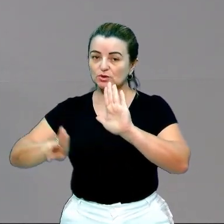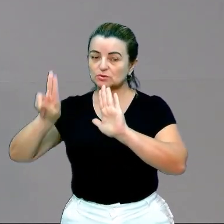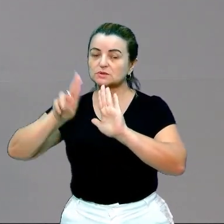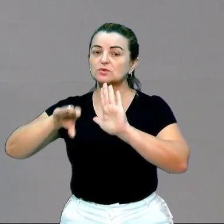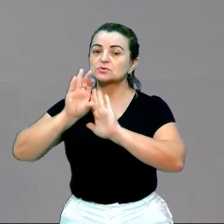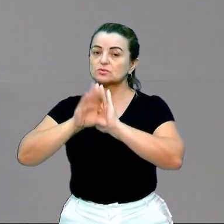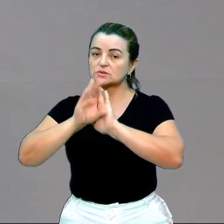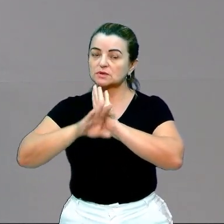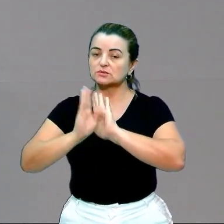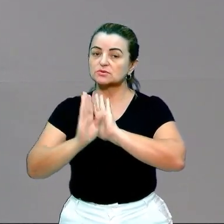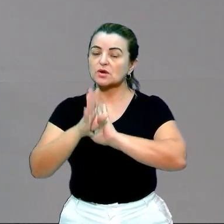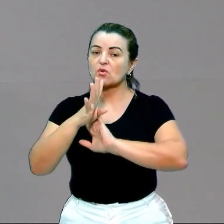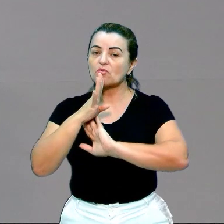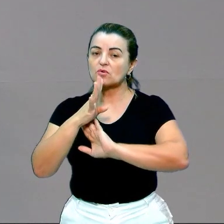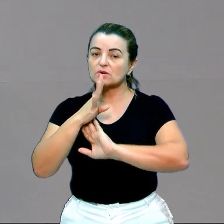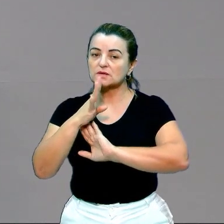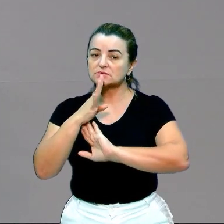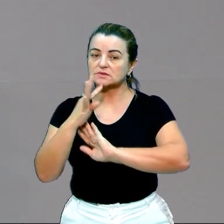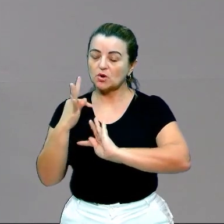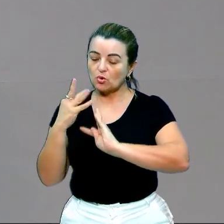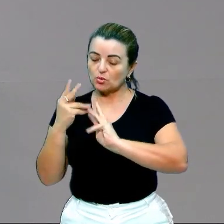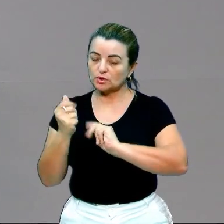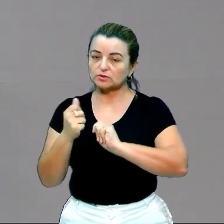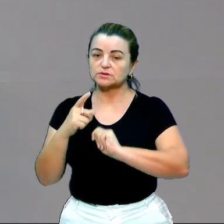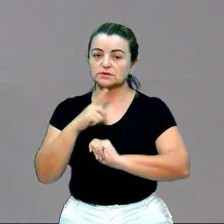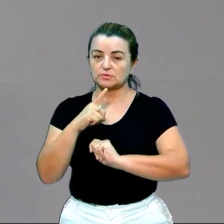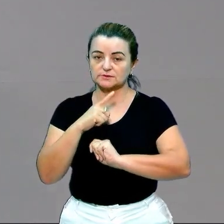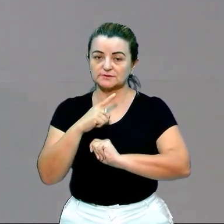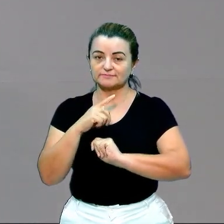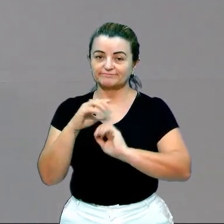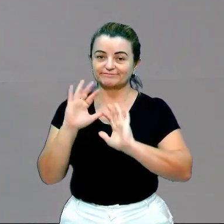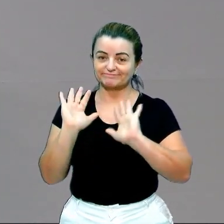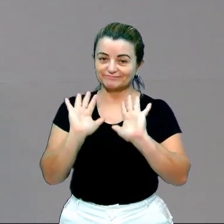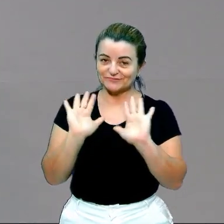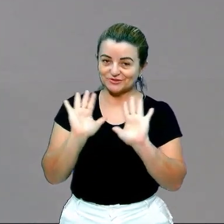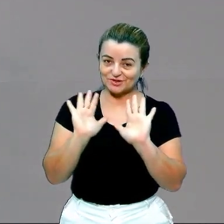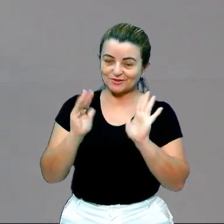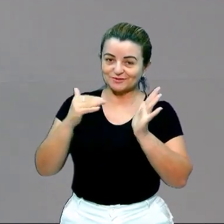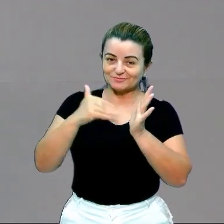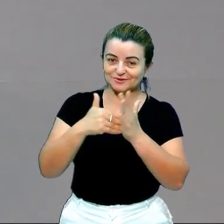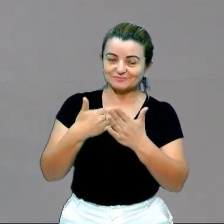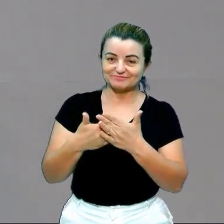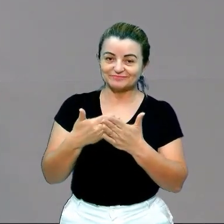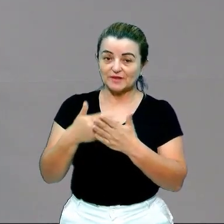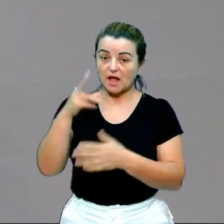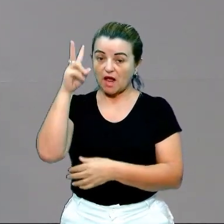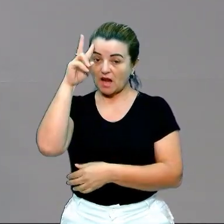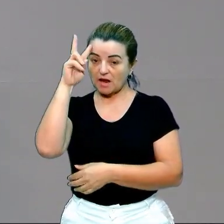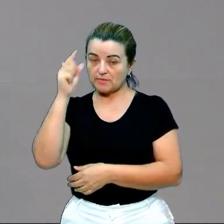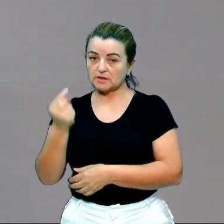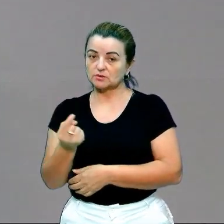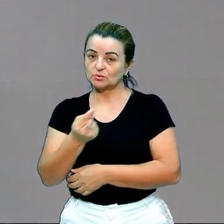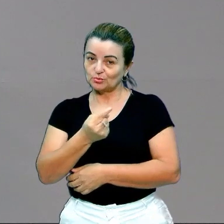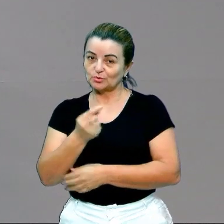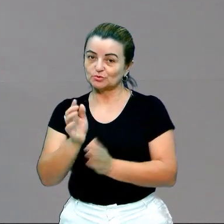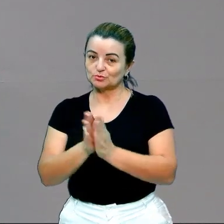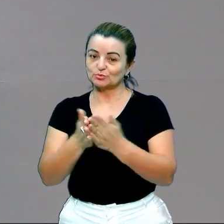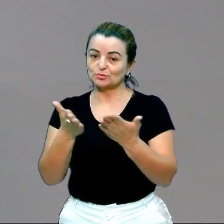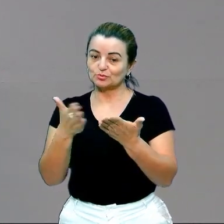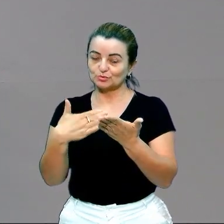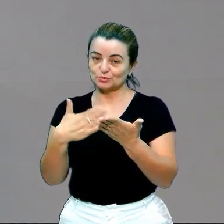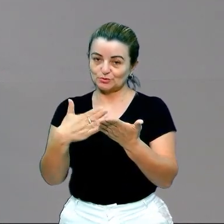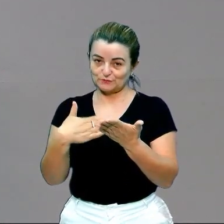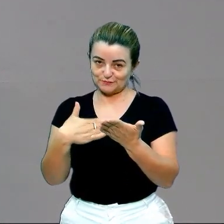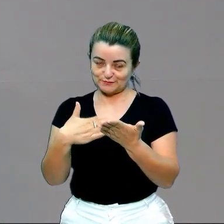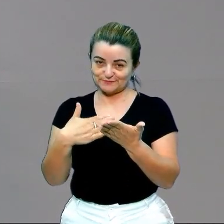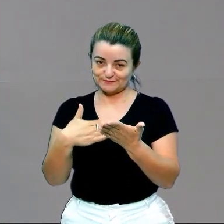que nós já temos, utilizar a nossa bagagem. E é isso, até a próxima aula, lembrando que eu vou deixar uma atividade proposta no